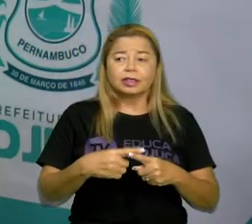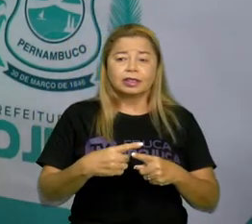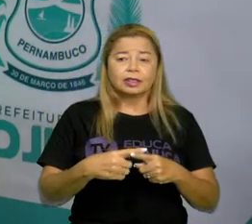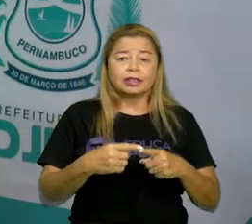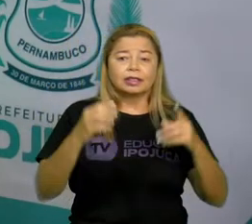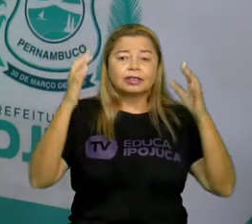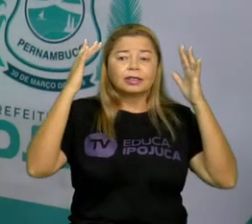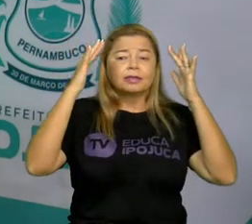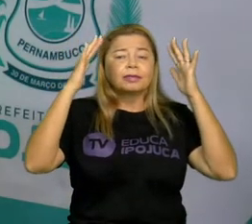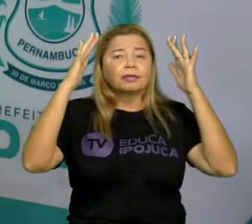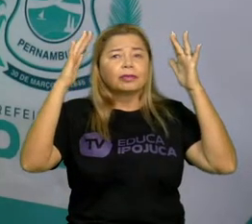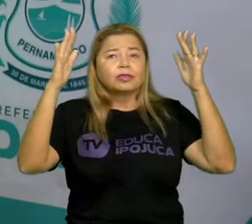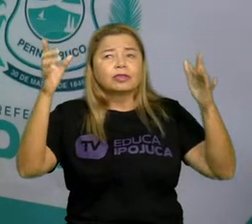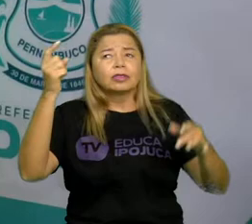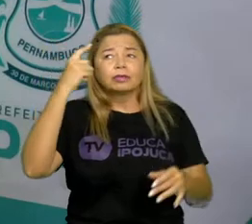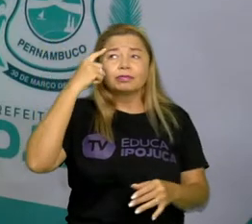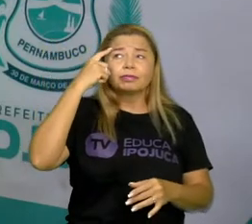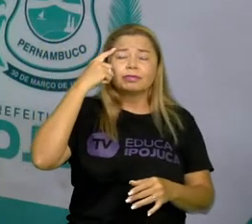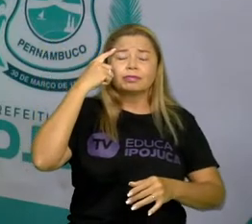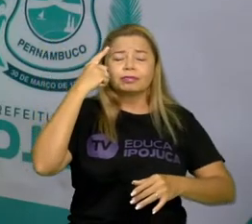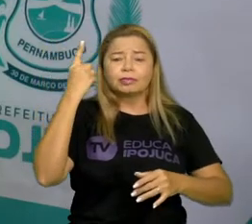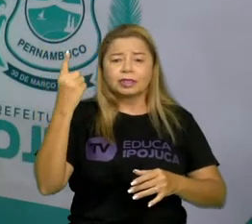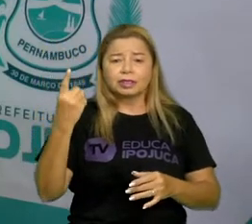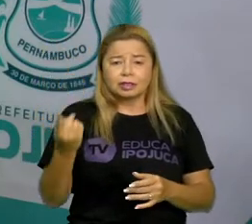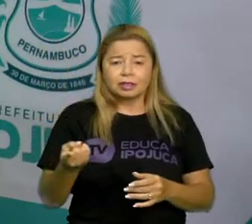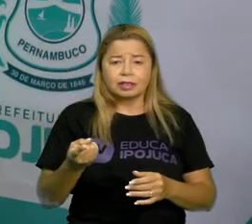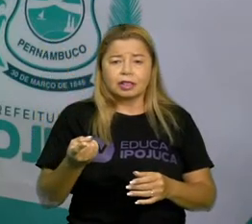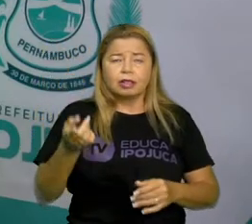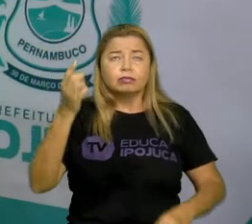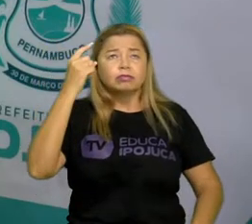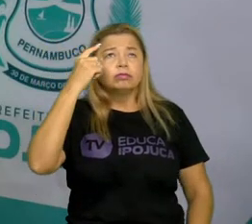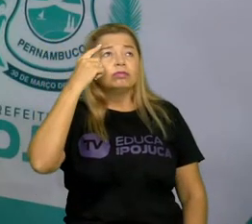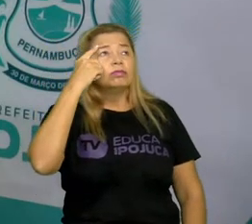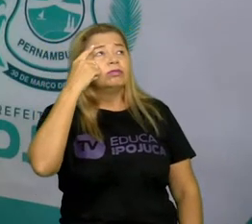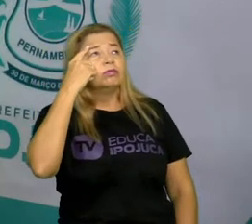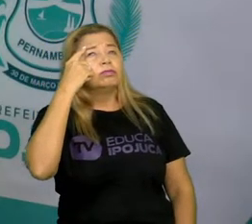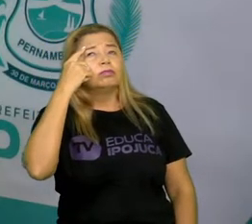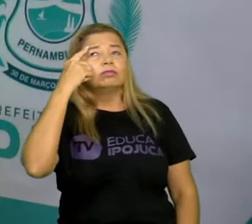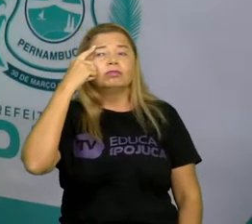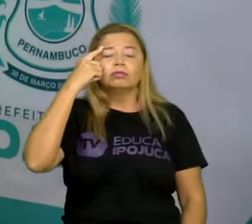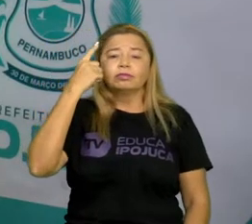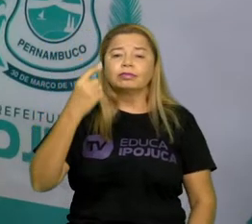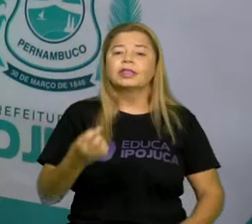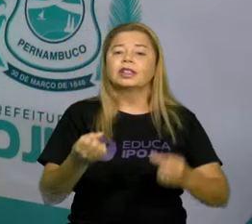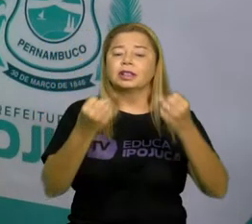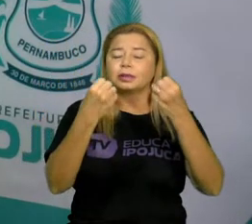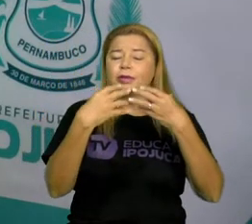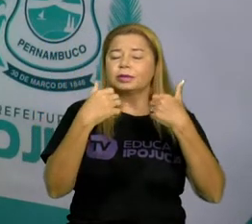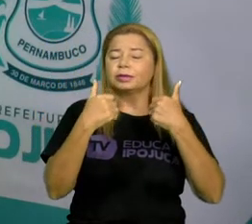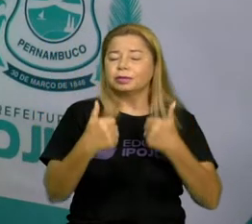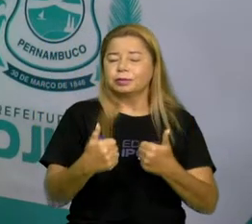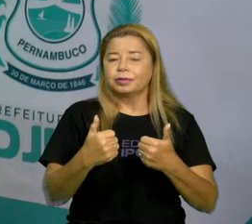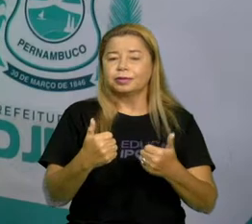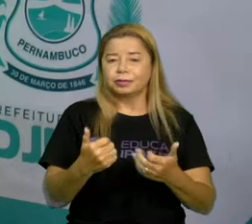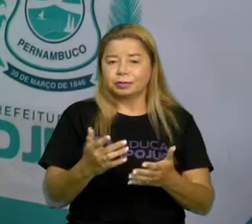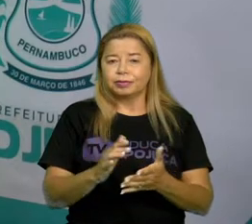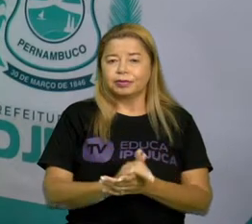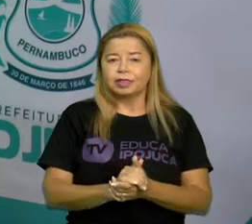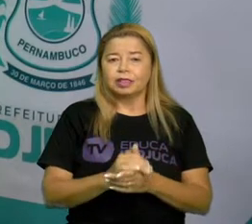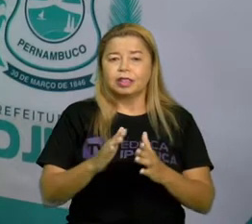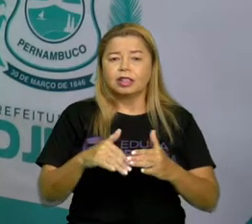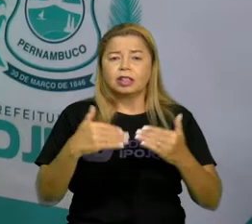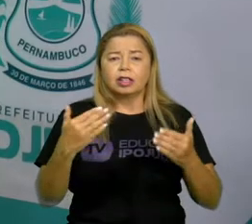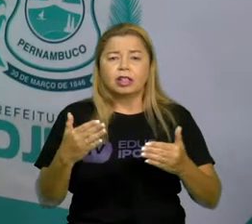pensar, criar pensamentos é bom demais. A gente viaja, a gente